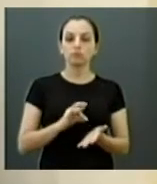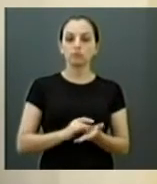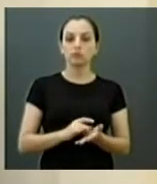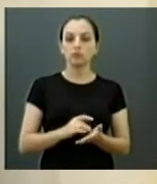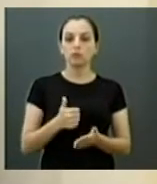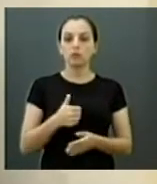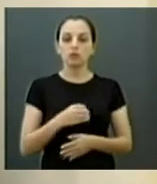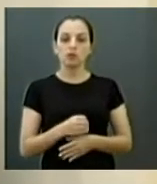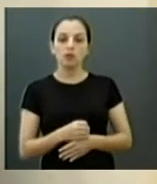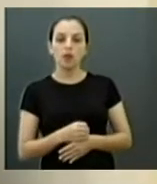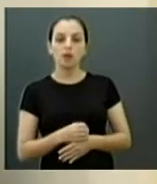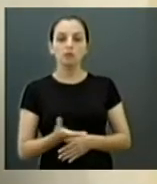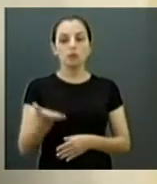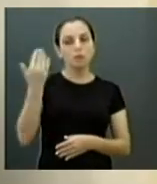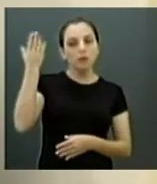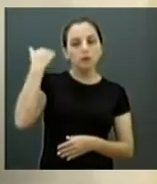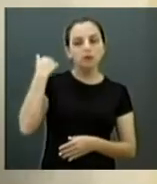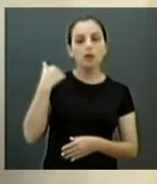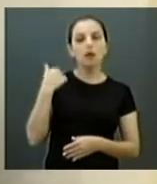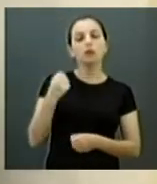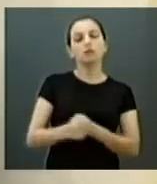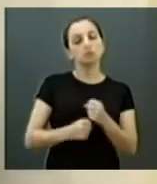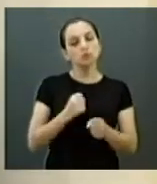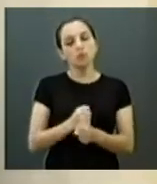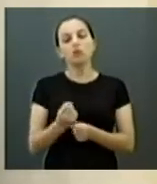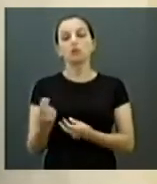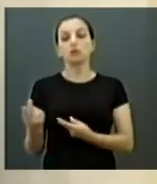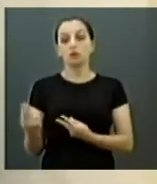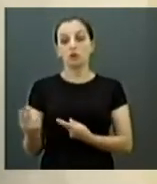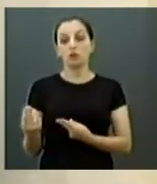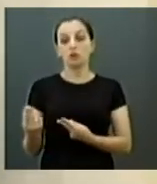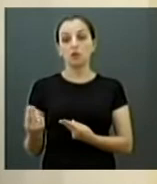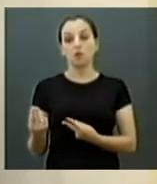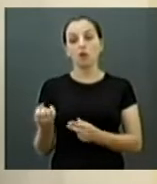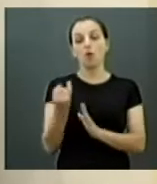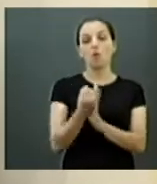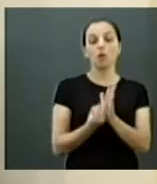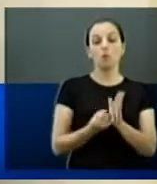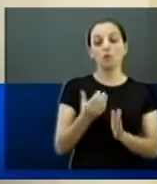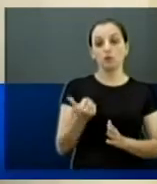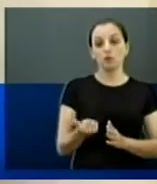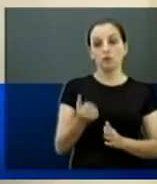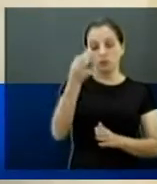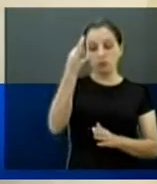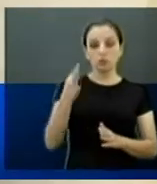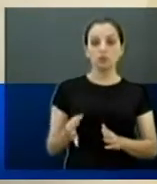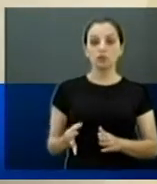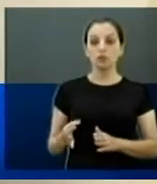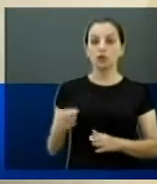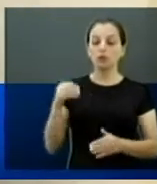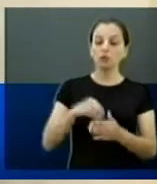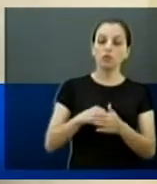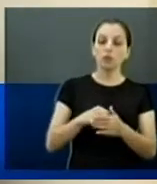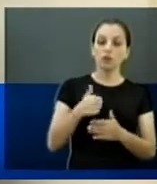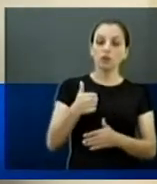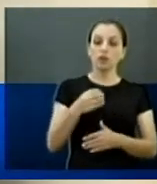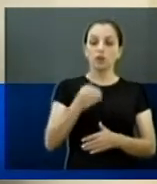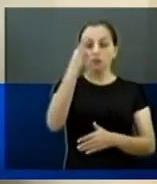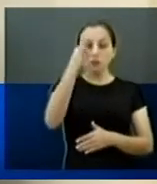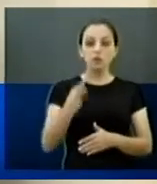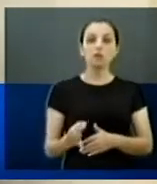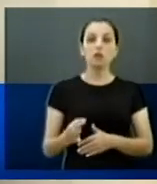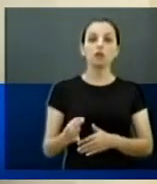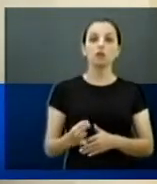salário. Ano passado, mesma coisa, inflação foi seis, dez por cento no ticket, quatro por cento acima da inflação no